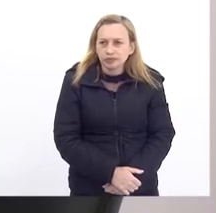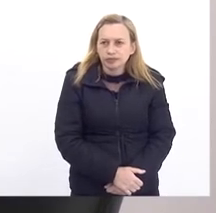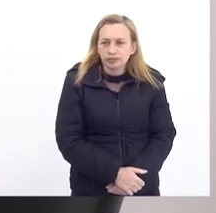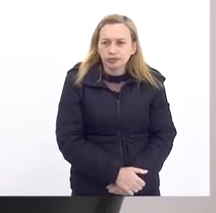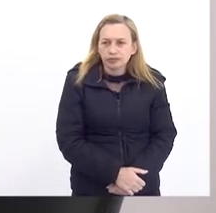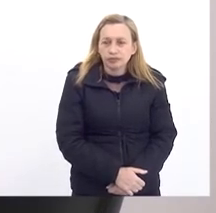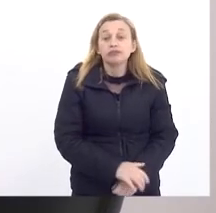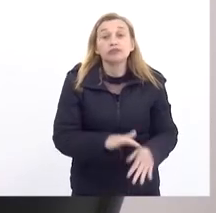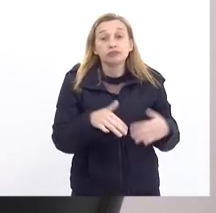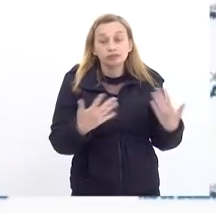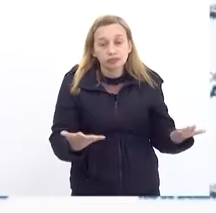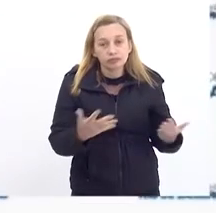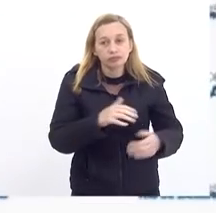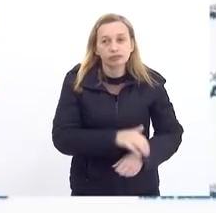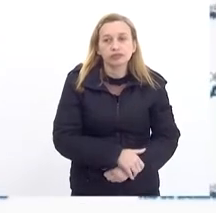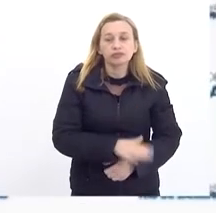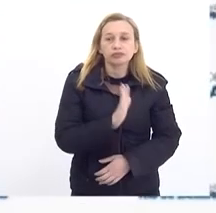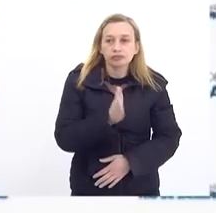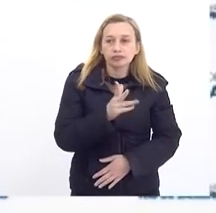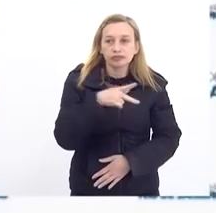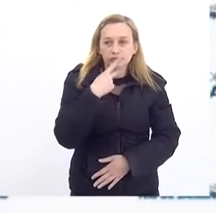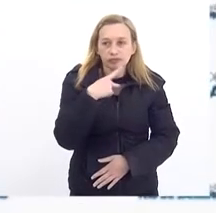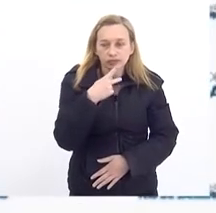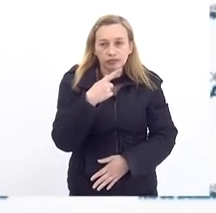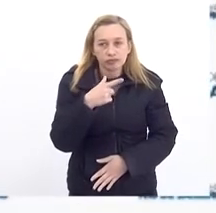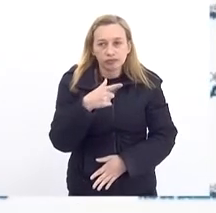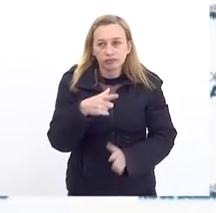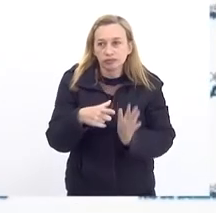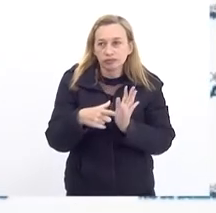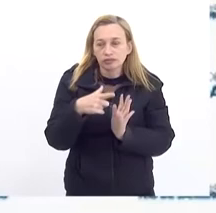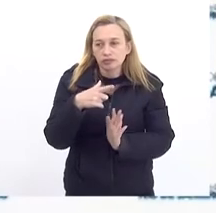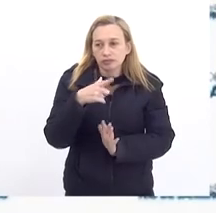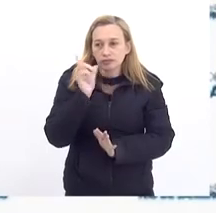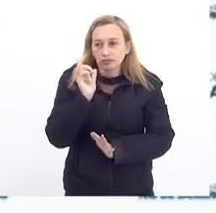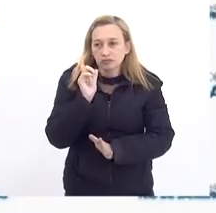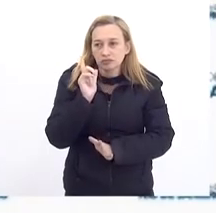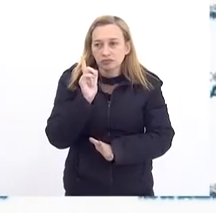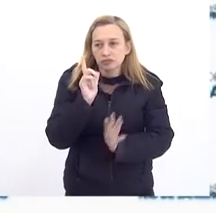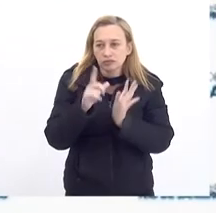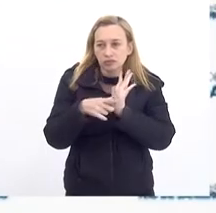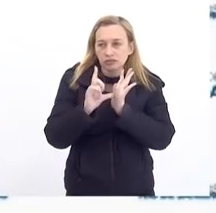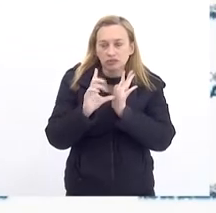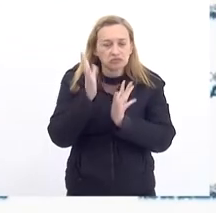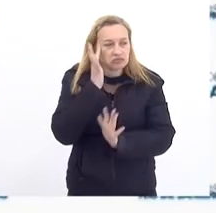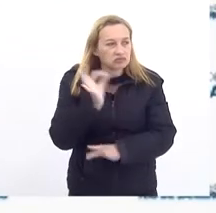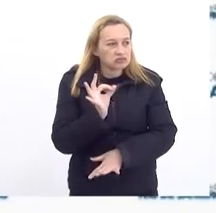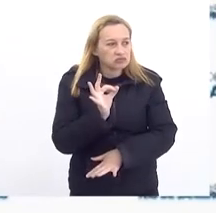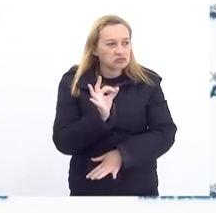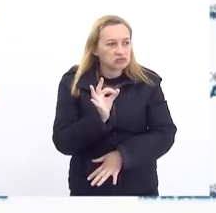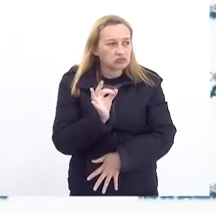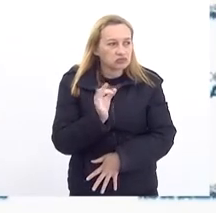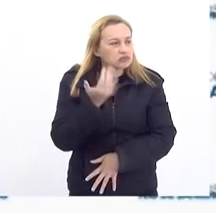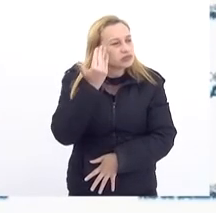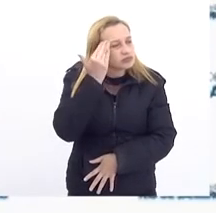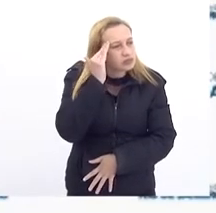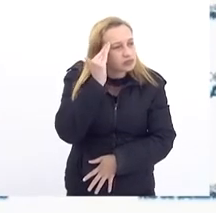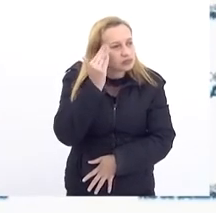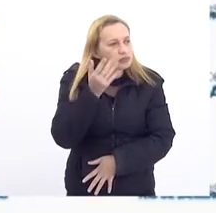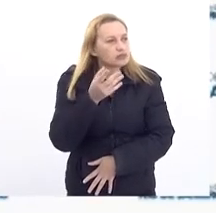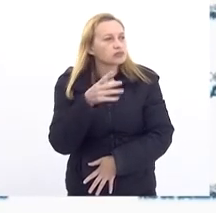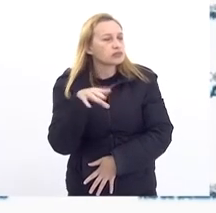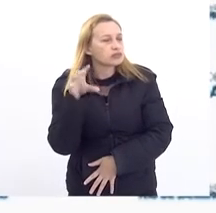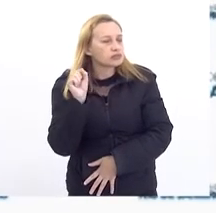Então Como eu tinha Dito antes Não sei se Deu para Para ouvir A gente